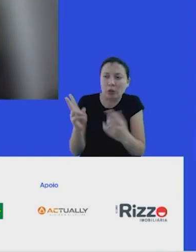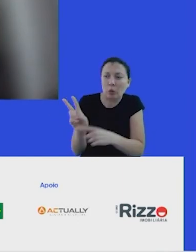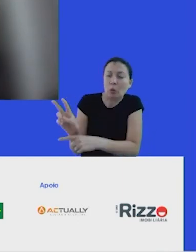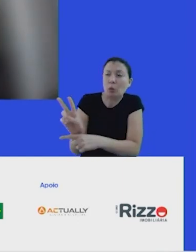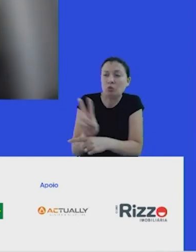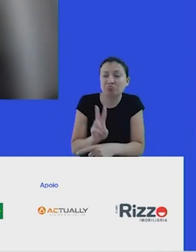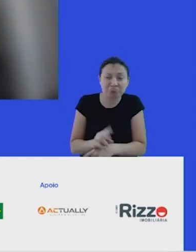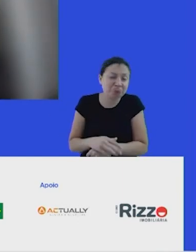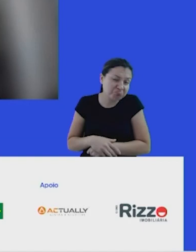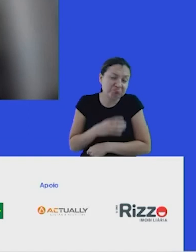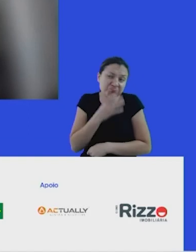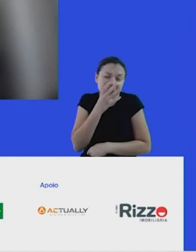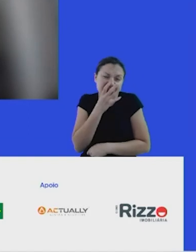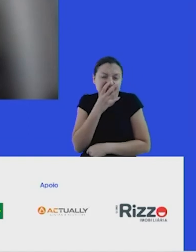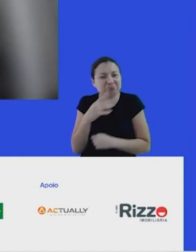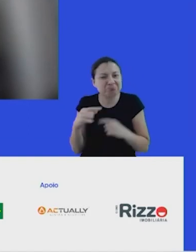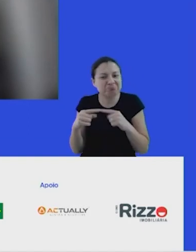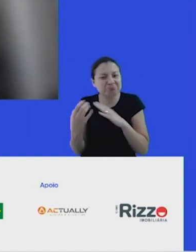uma lição, assim, corporativa.